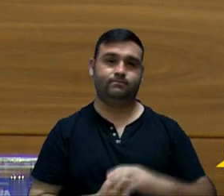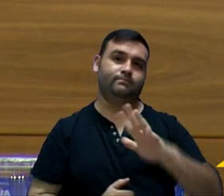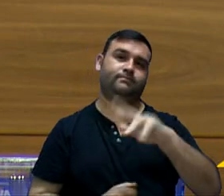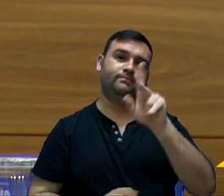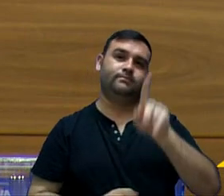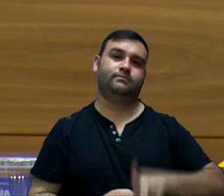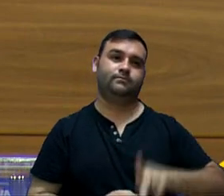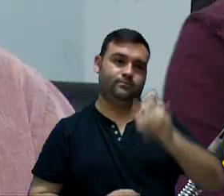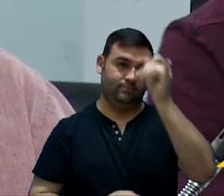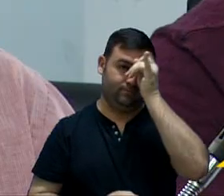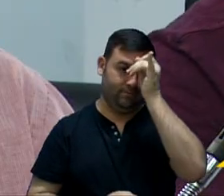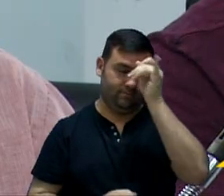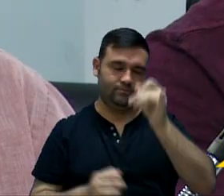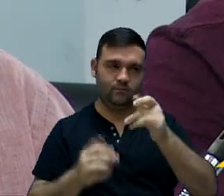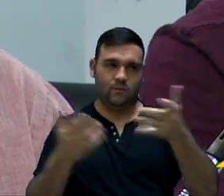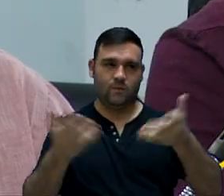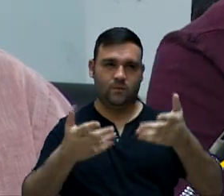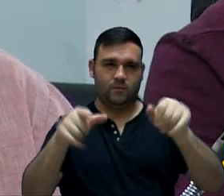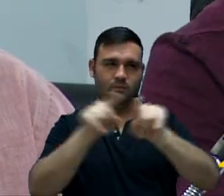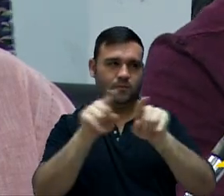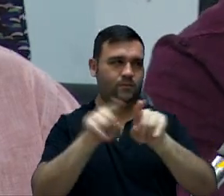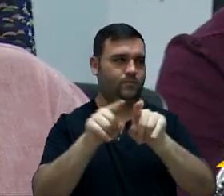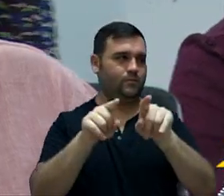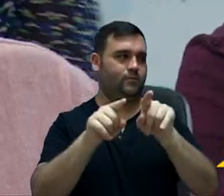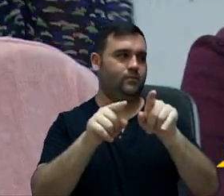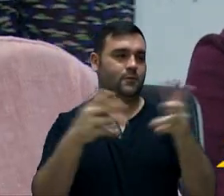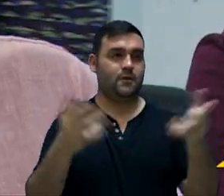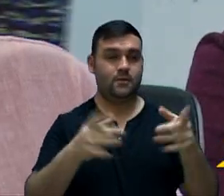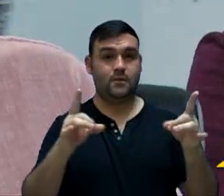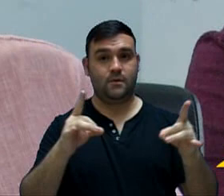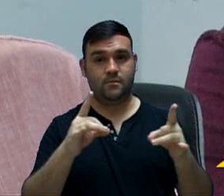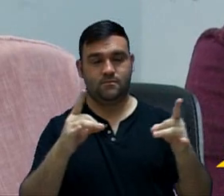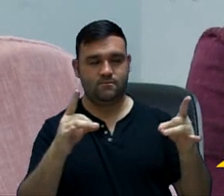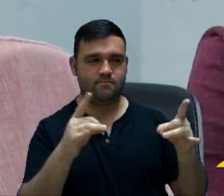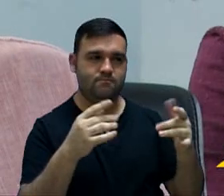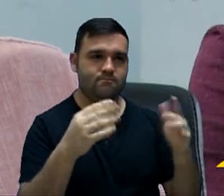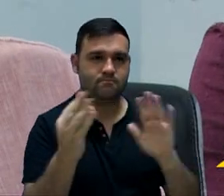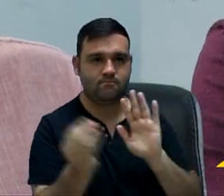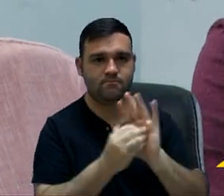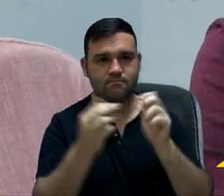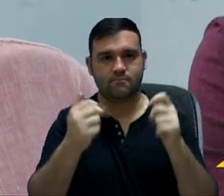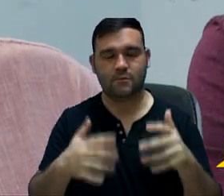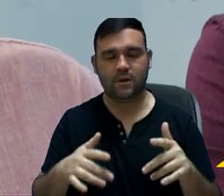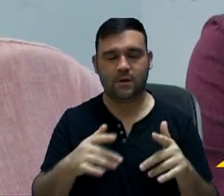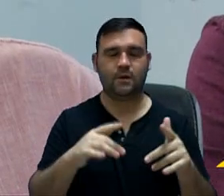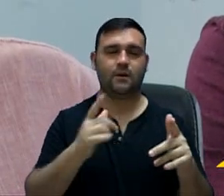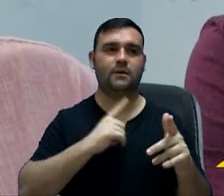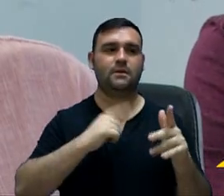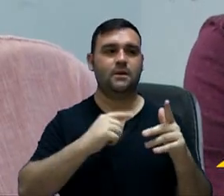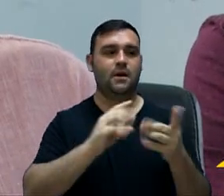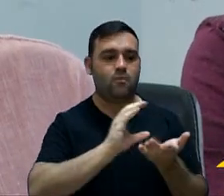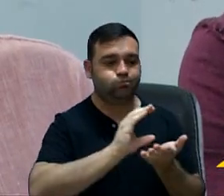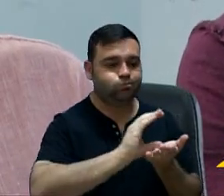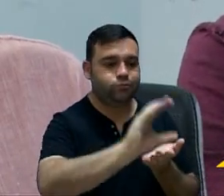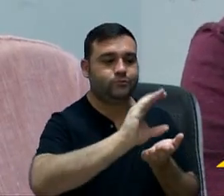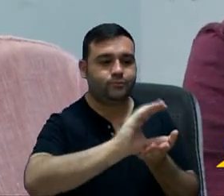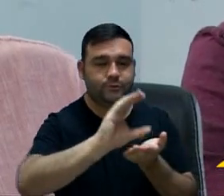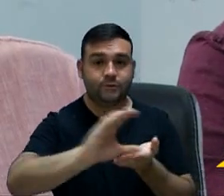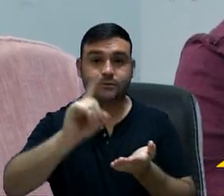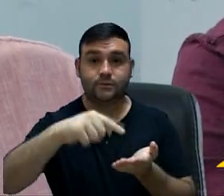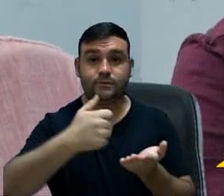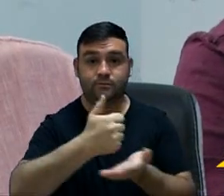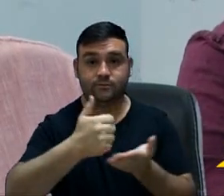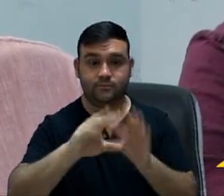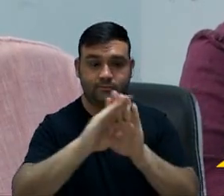Presidente Ítalo, então, só para deixar registrado aqui, essas emendas impositivas, elas são